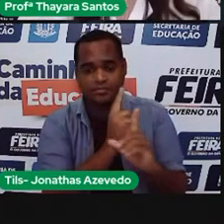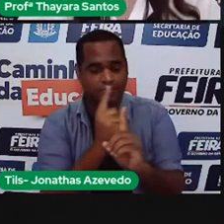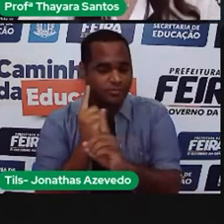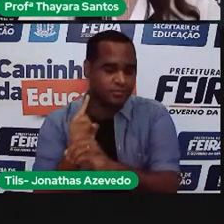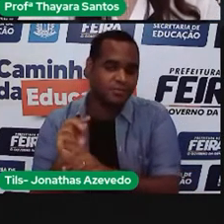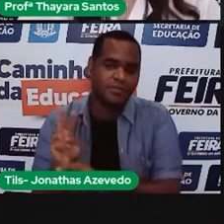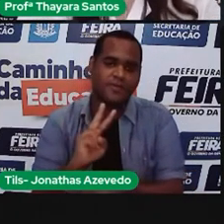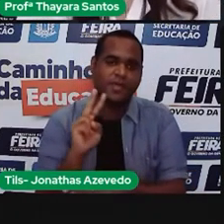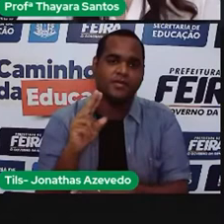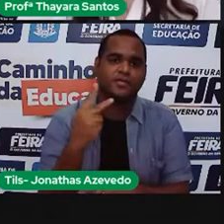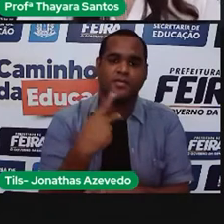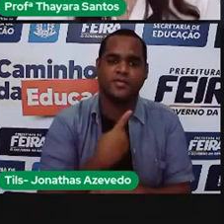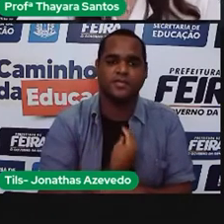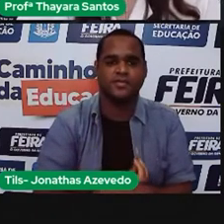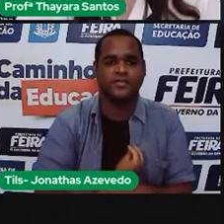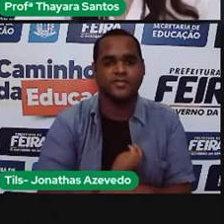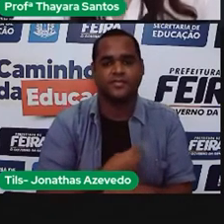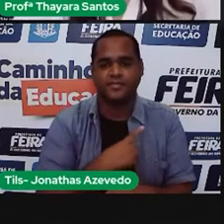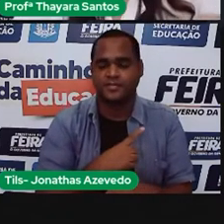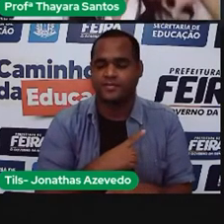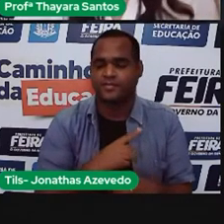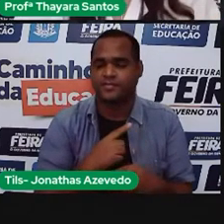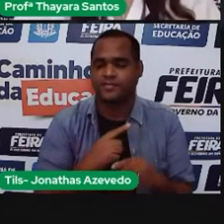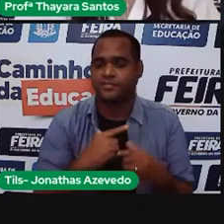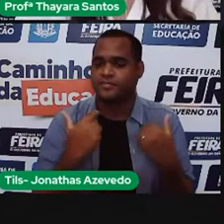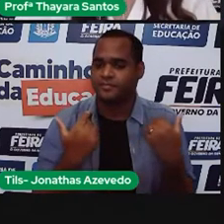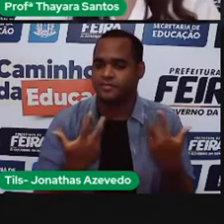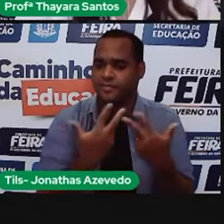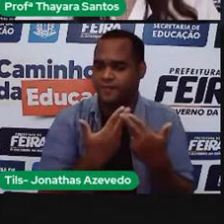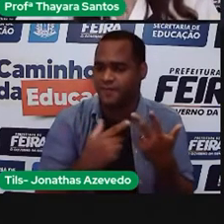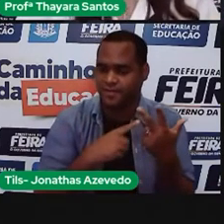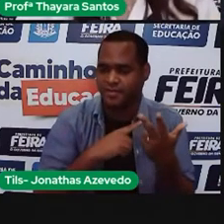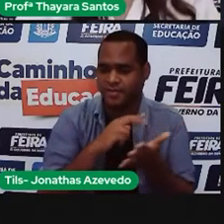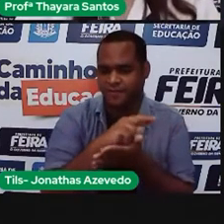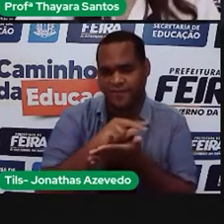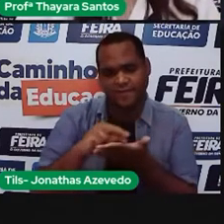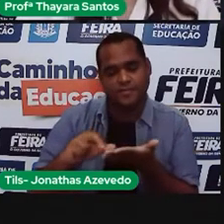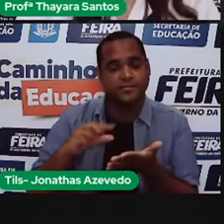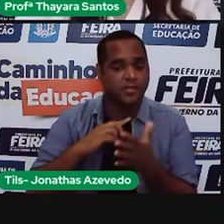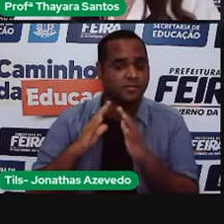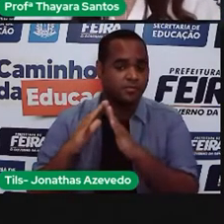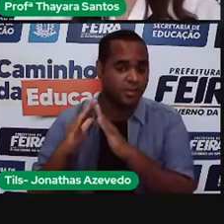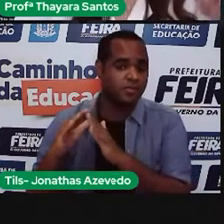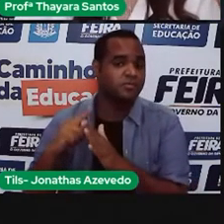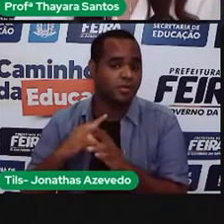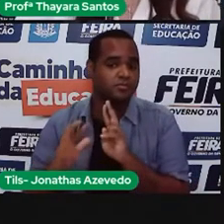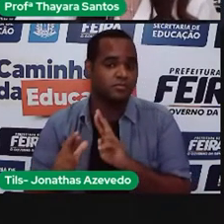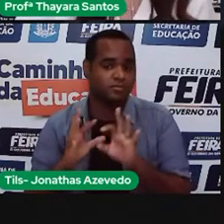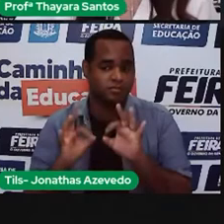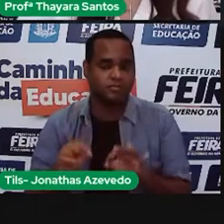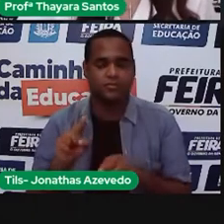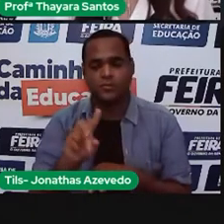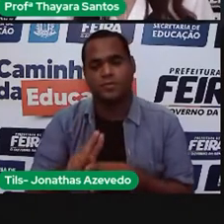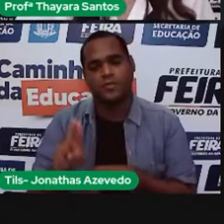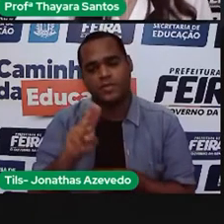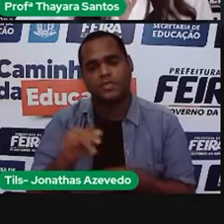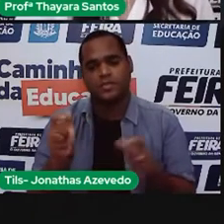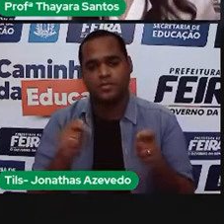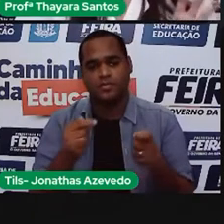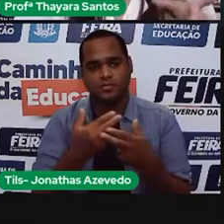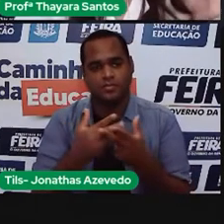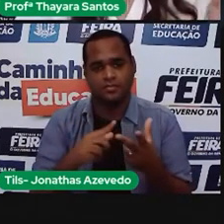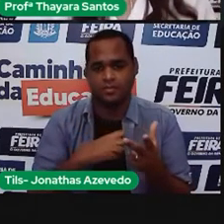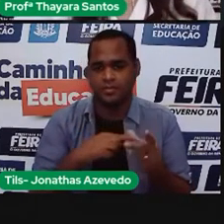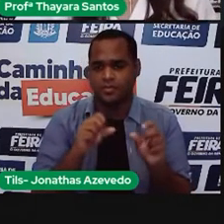valor da potência, com a potência de vários eletrodomésticos que a gente tem em casa. Então, você pode usar esses valores de referência